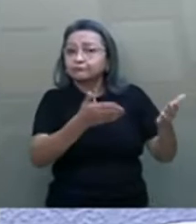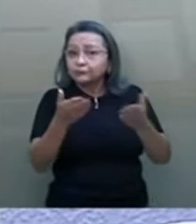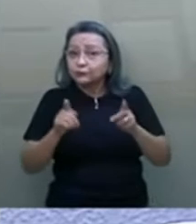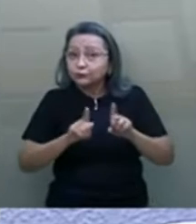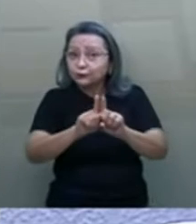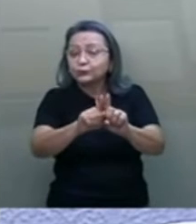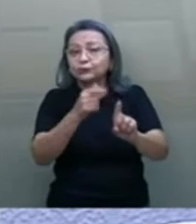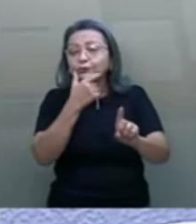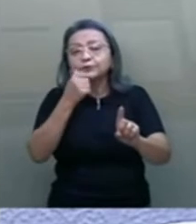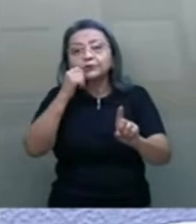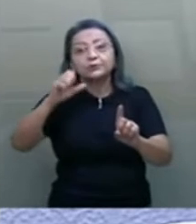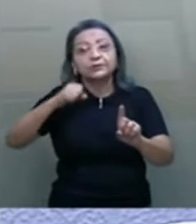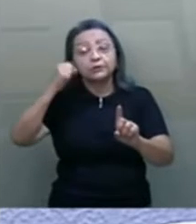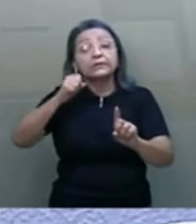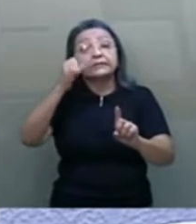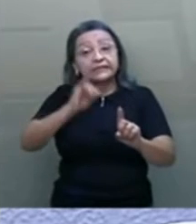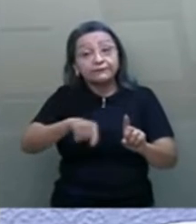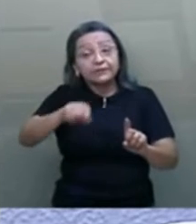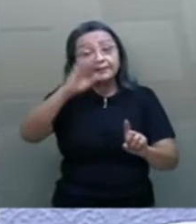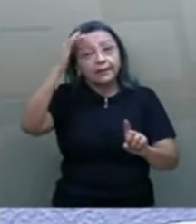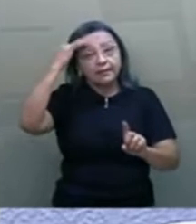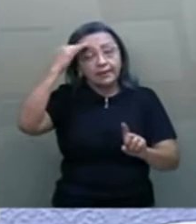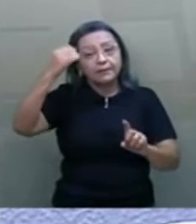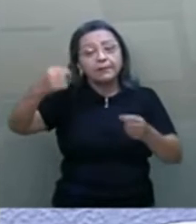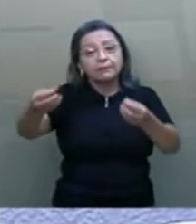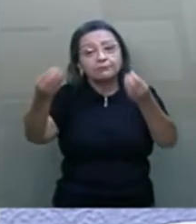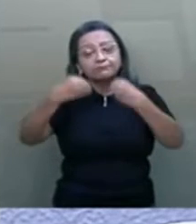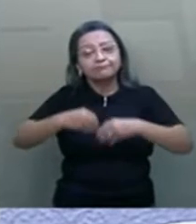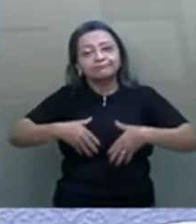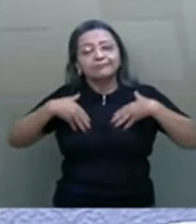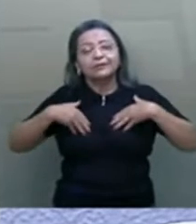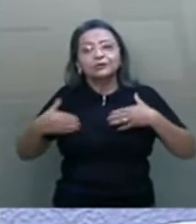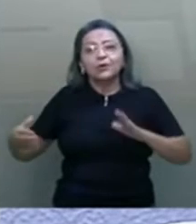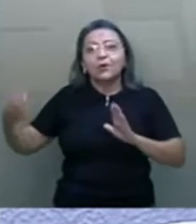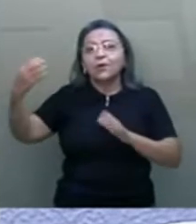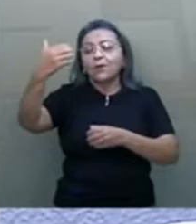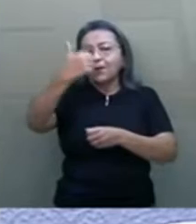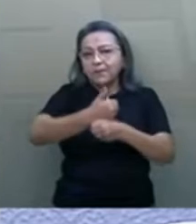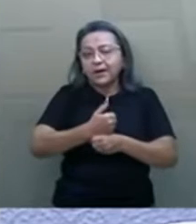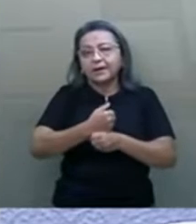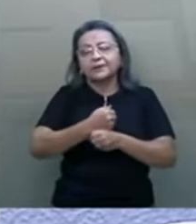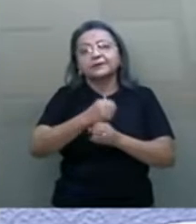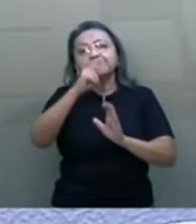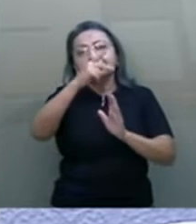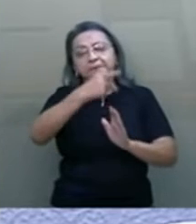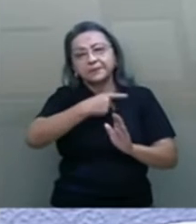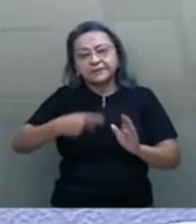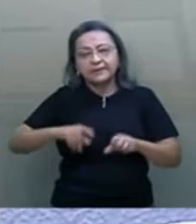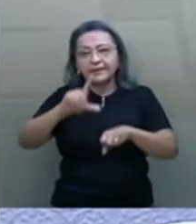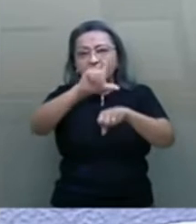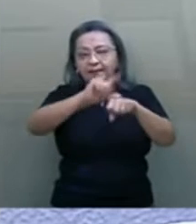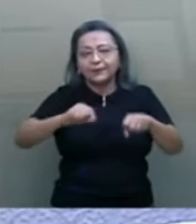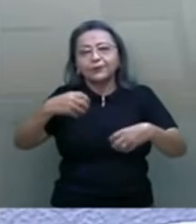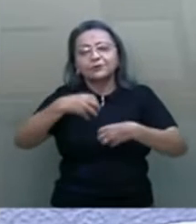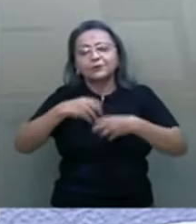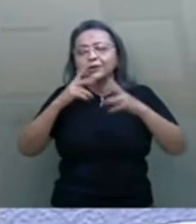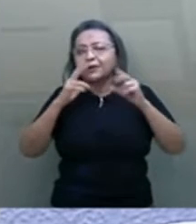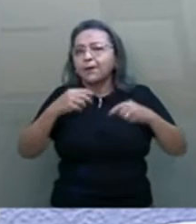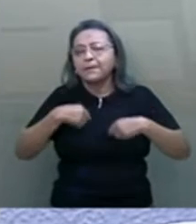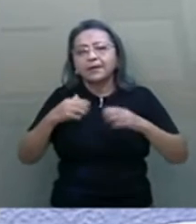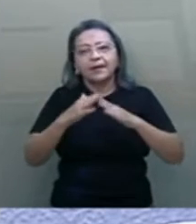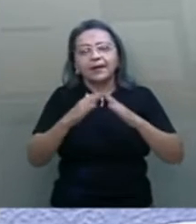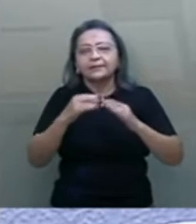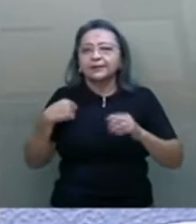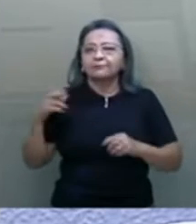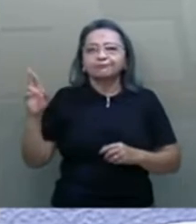senadores, caso assim entendam, e me concedam a grande honra de ocupar o cargo de presidente da Anatel, que considero a minha casa. À frente da